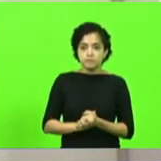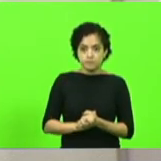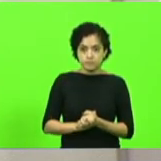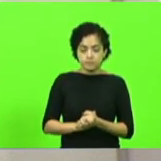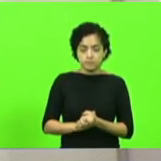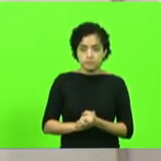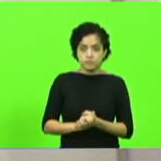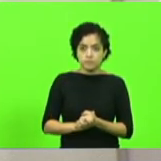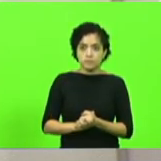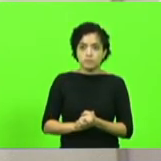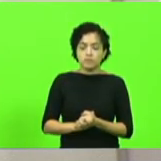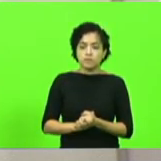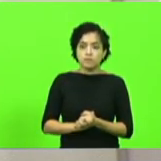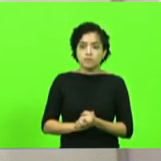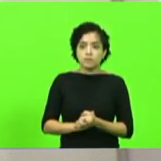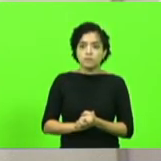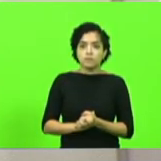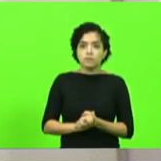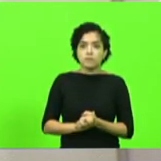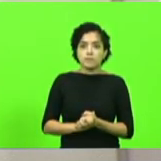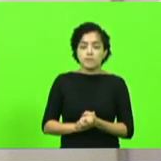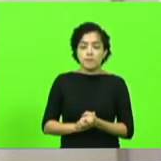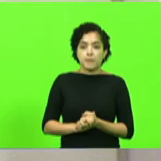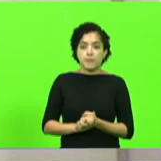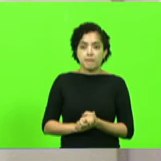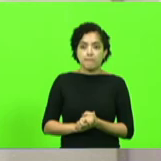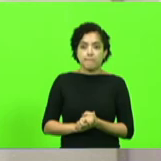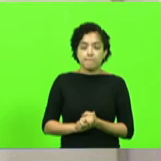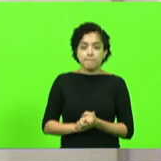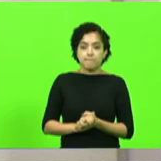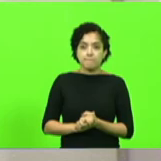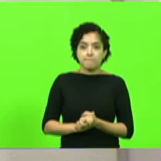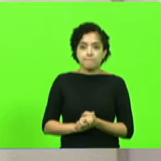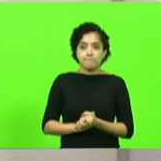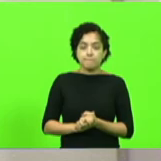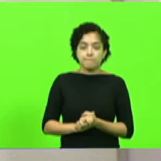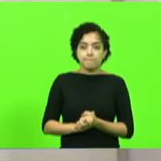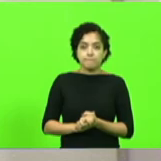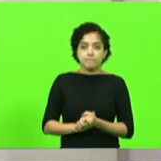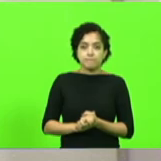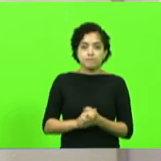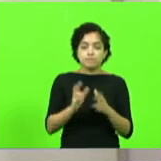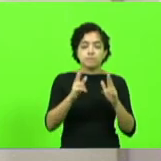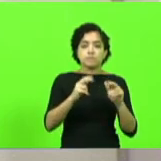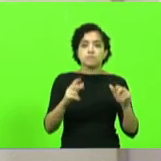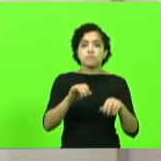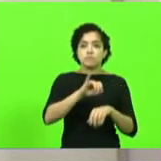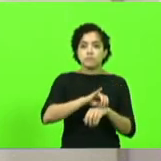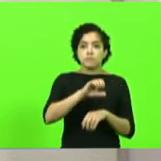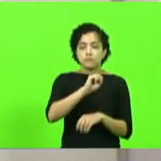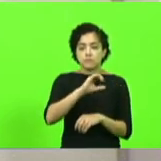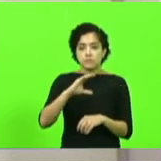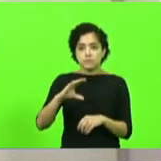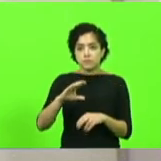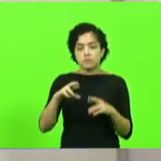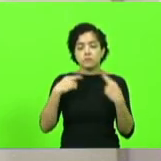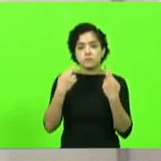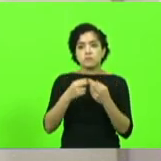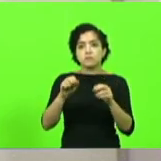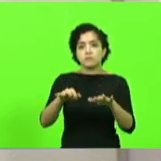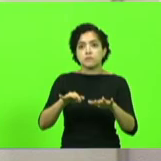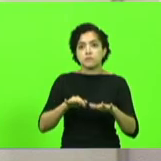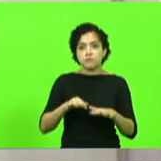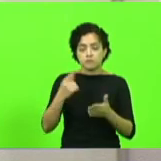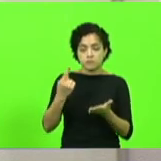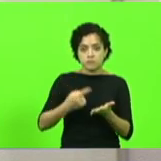Às 16h31min, do dia 27 do mês de outubro do ano de 2021, na cidade de Florianópolis, capital de Estado de Santa Catarina, reuniu-se a Assembleia Legislativa em